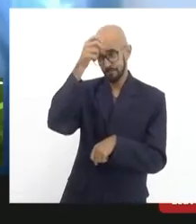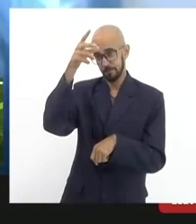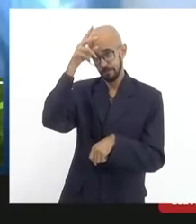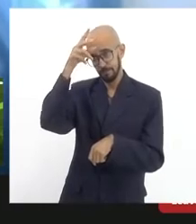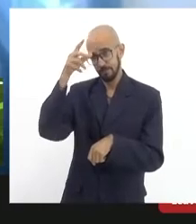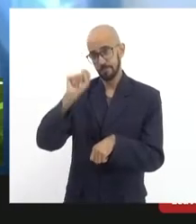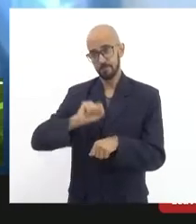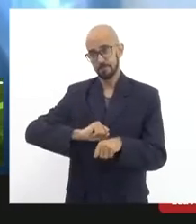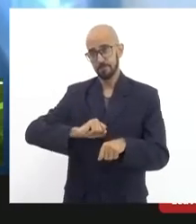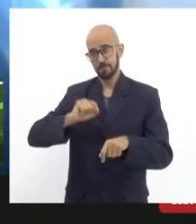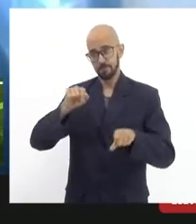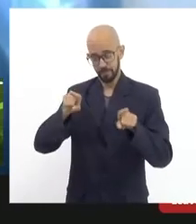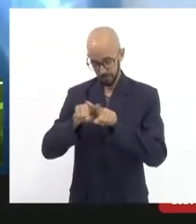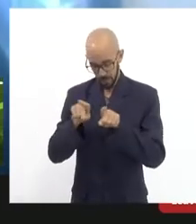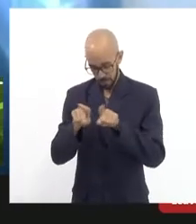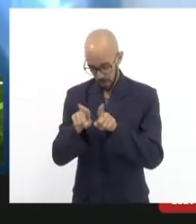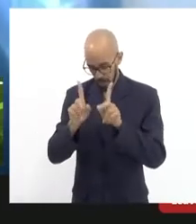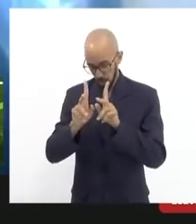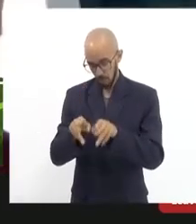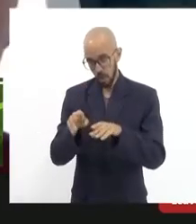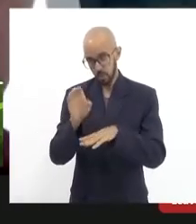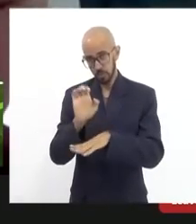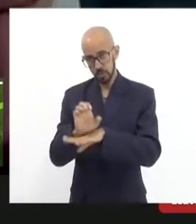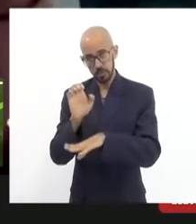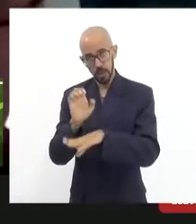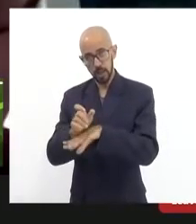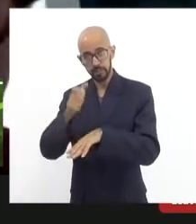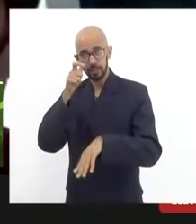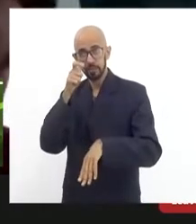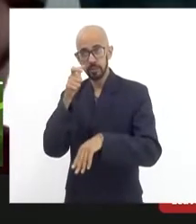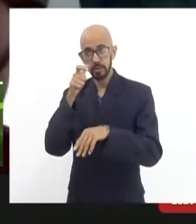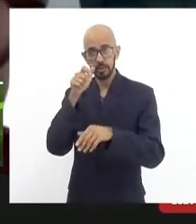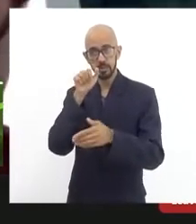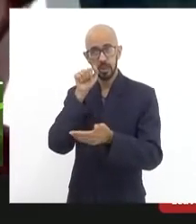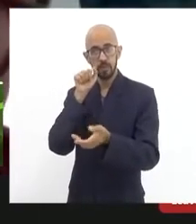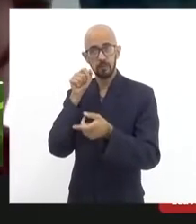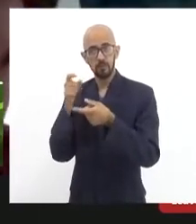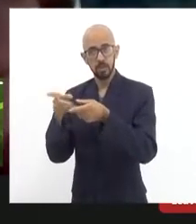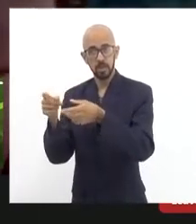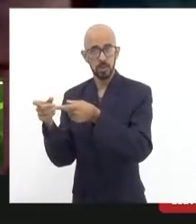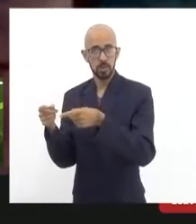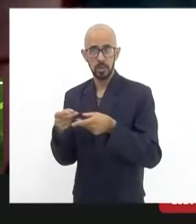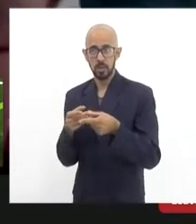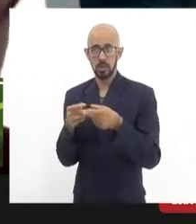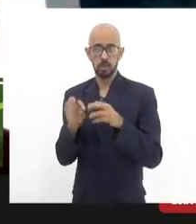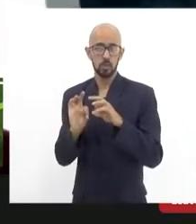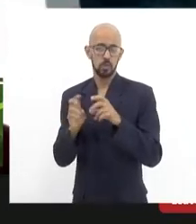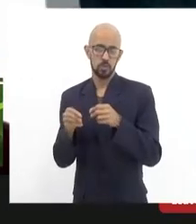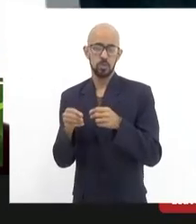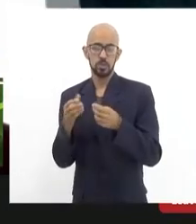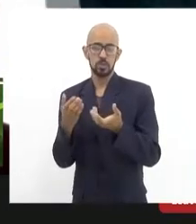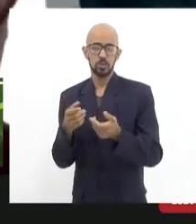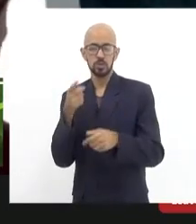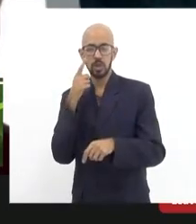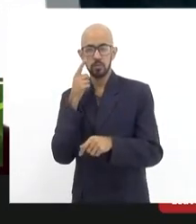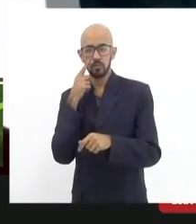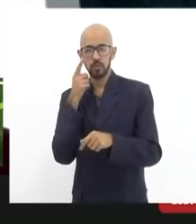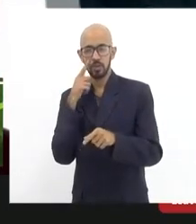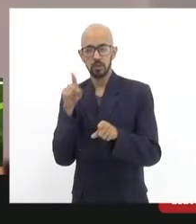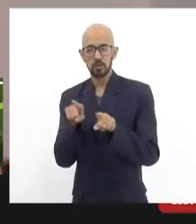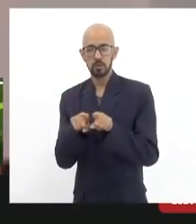nacional tem uma obsessão privatizante é impressionante a gente está vendo isso na administração municipal também